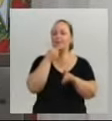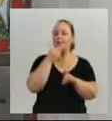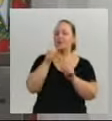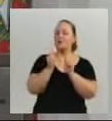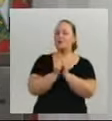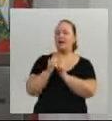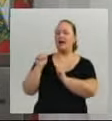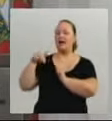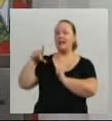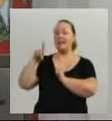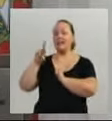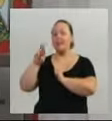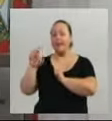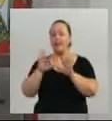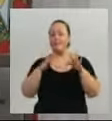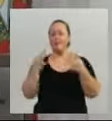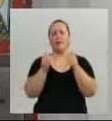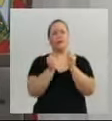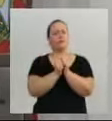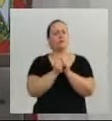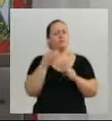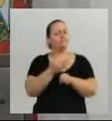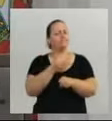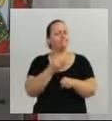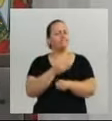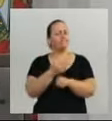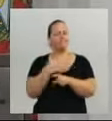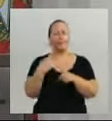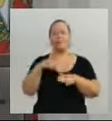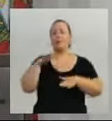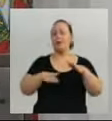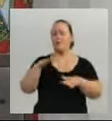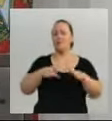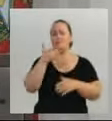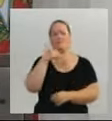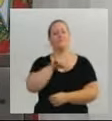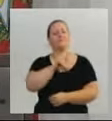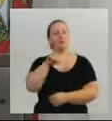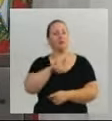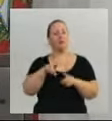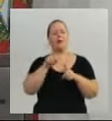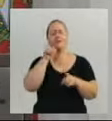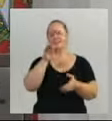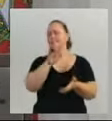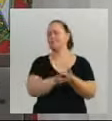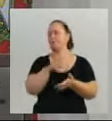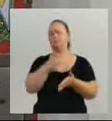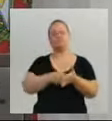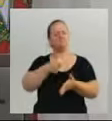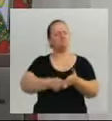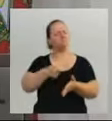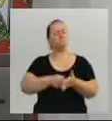junto comigo este ano de trabalho, não é nada fácil, a ausência, às vezes, mas a minha esposa é uma guerreira, sempre está ao meu lado, os meus filhos também.